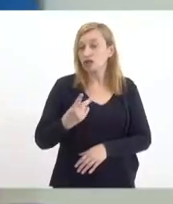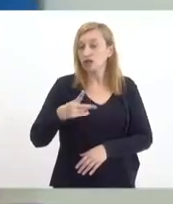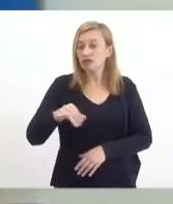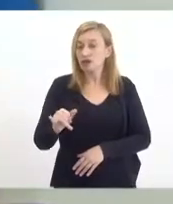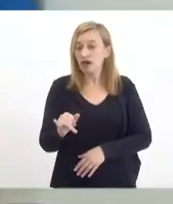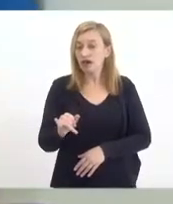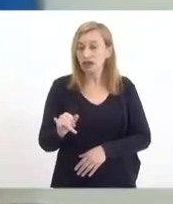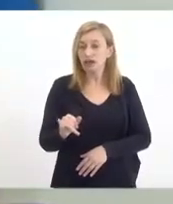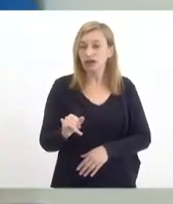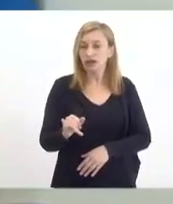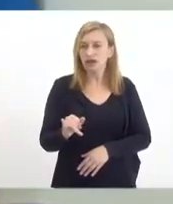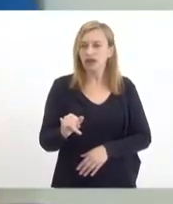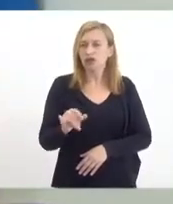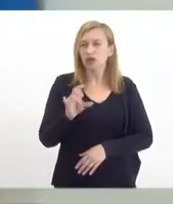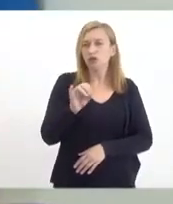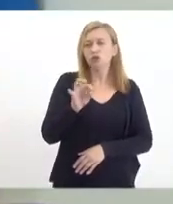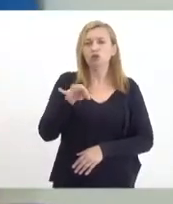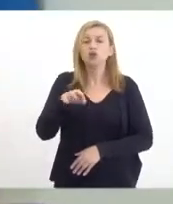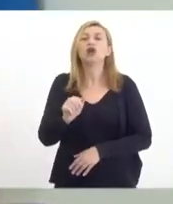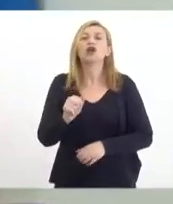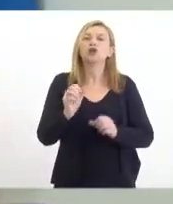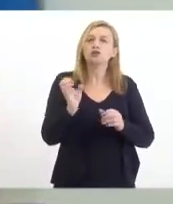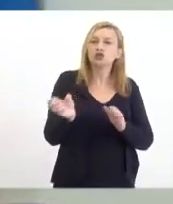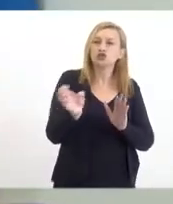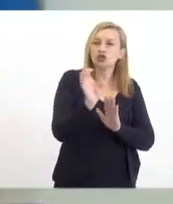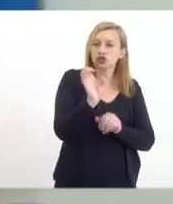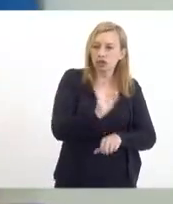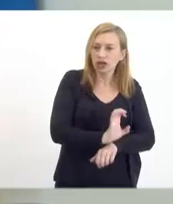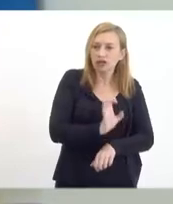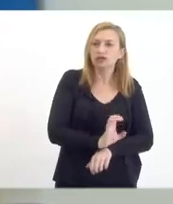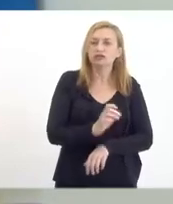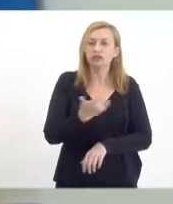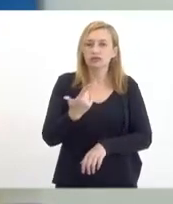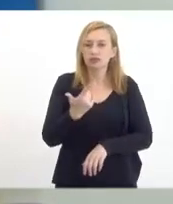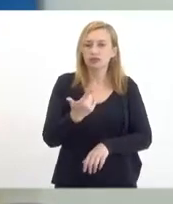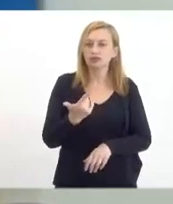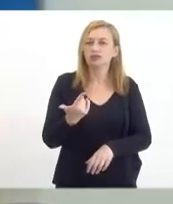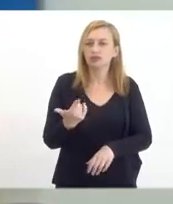pode ser remunerado por esse transporte do gás. Então, acho que pode ter